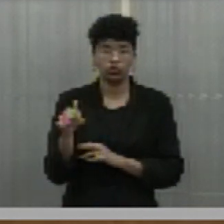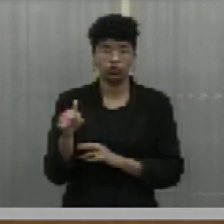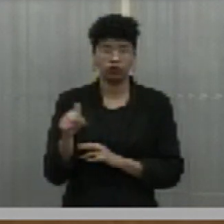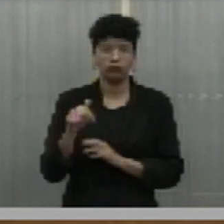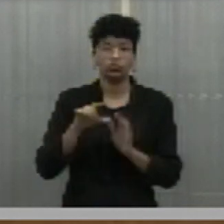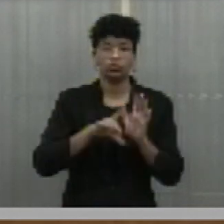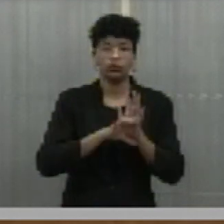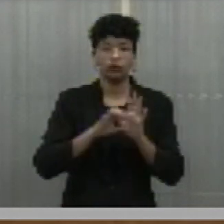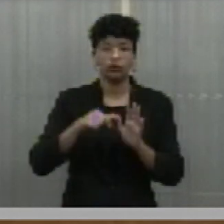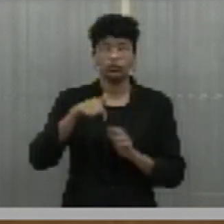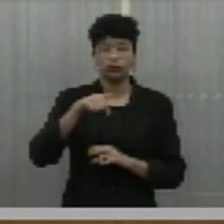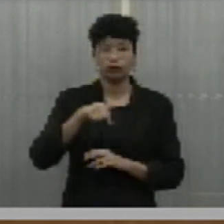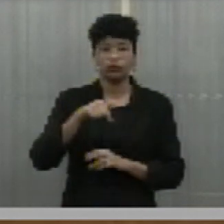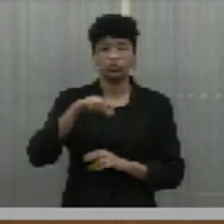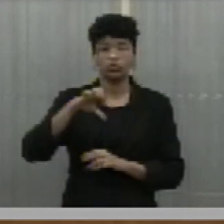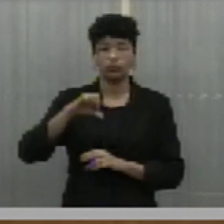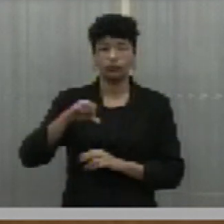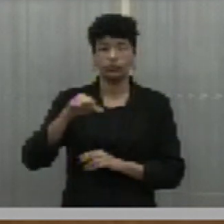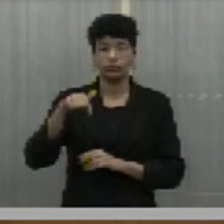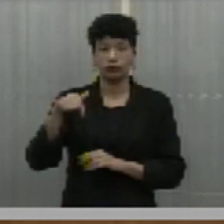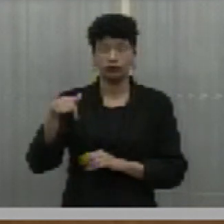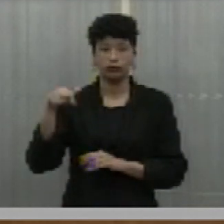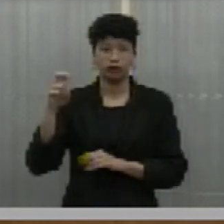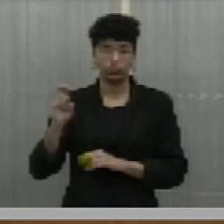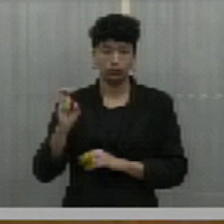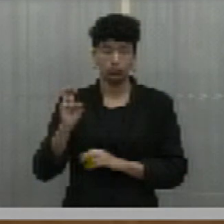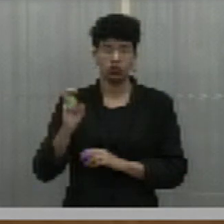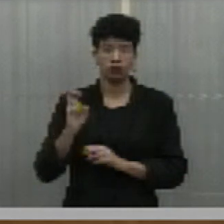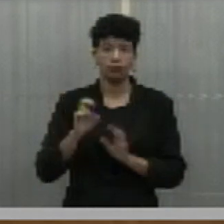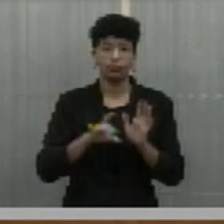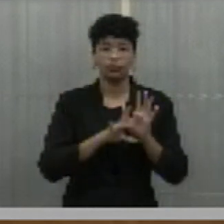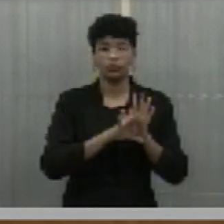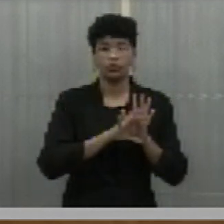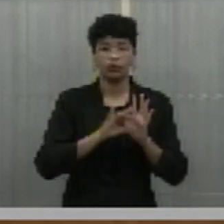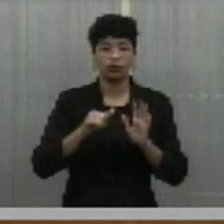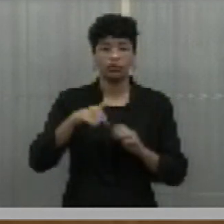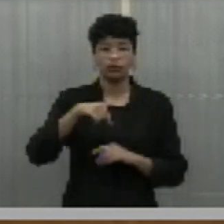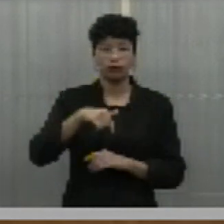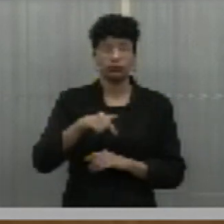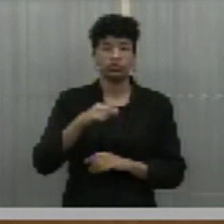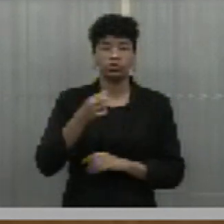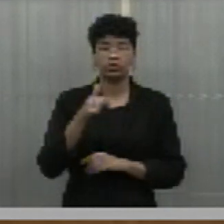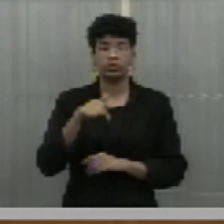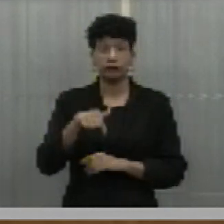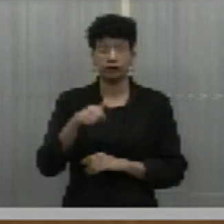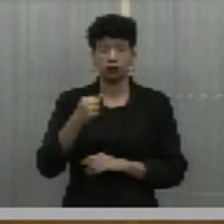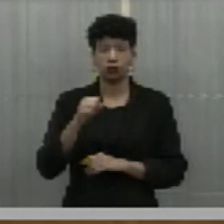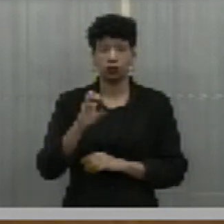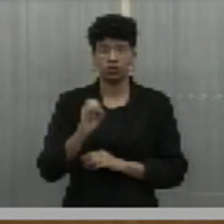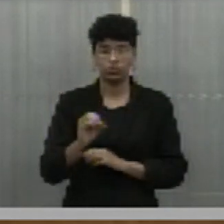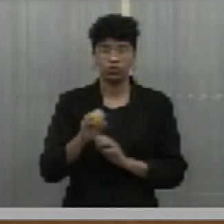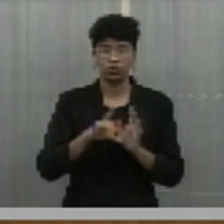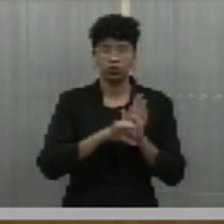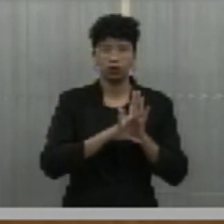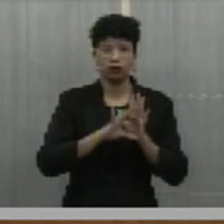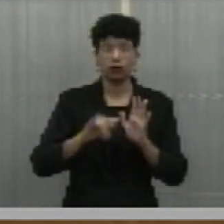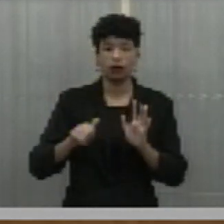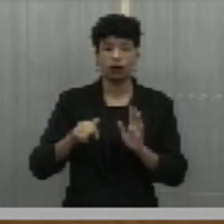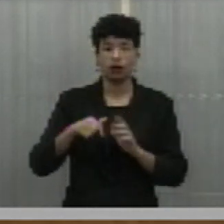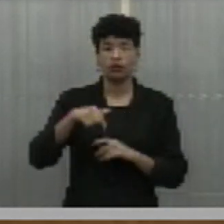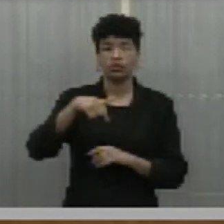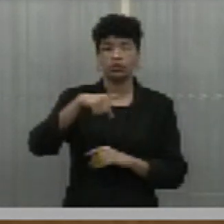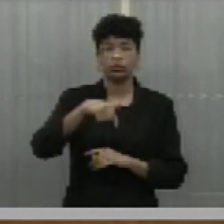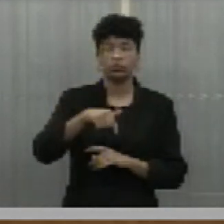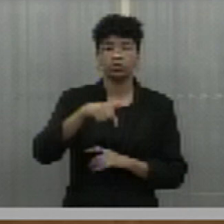Lei nº 7.975, Lei nº.780, Lei nº 7